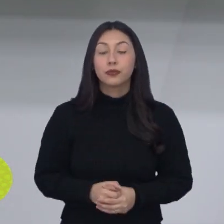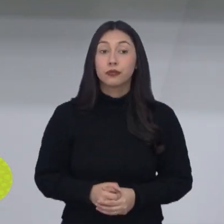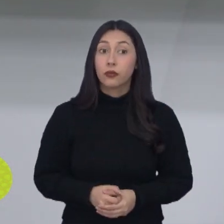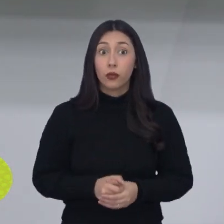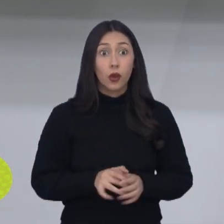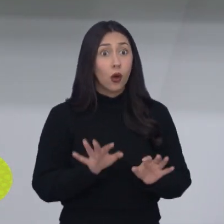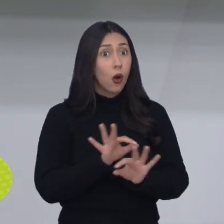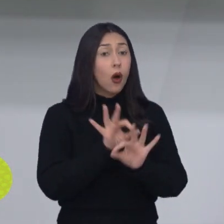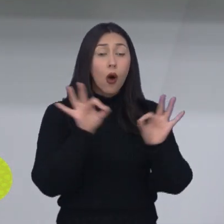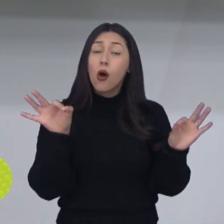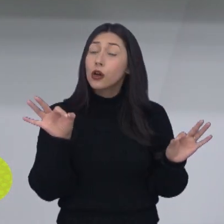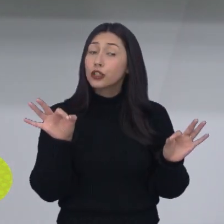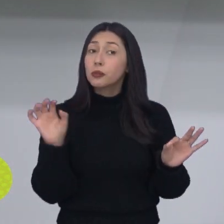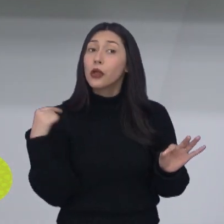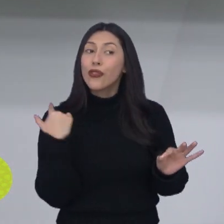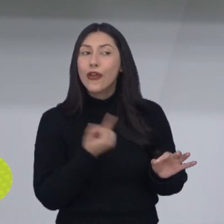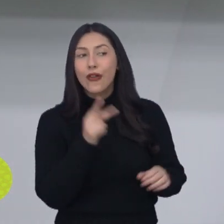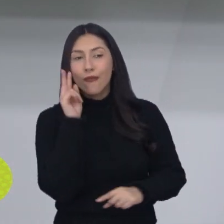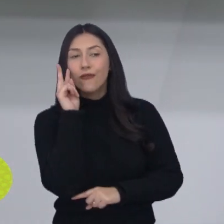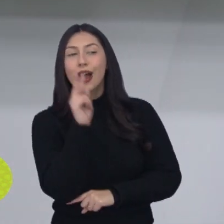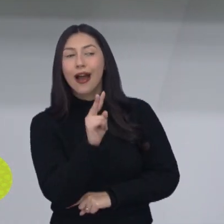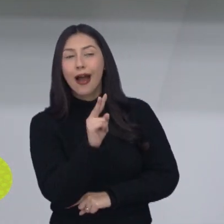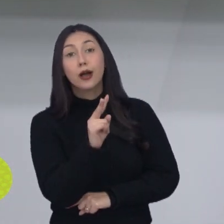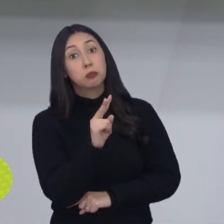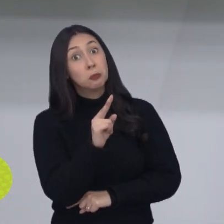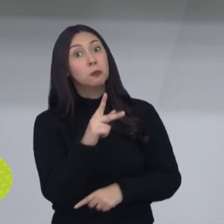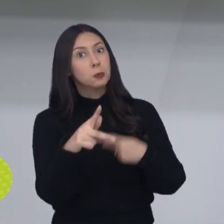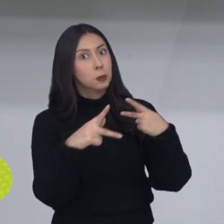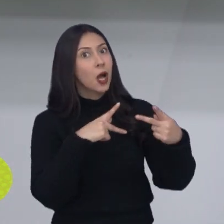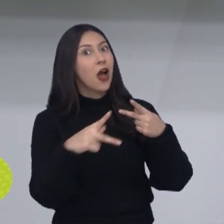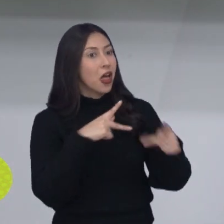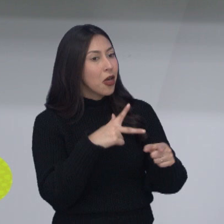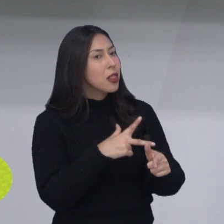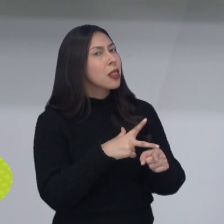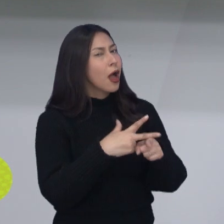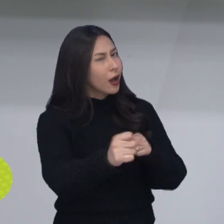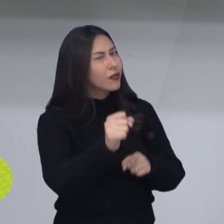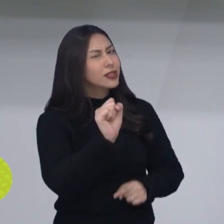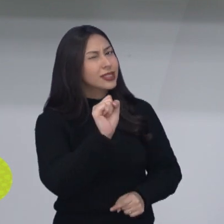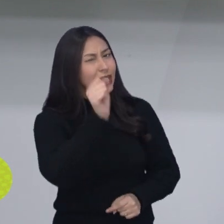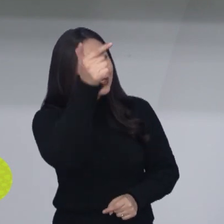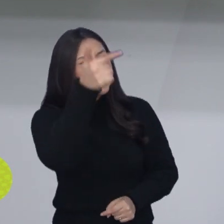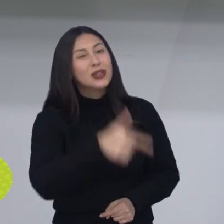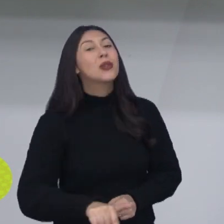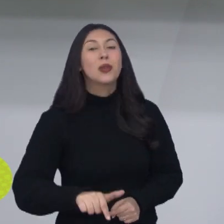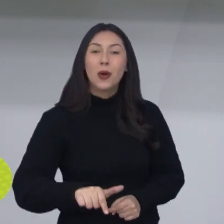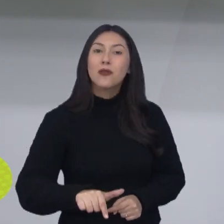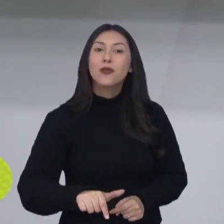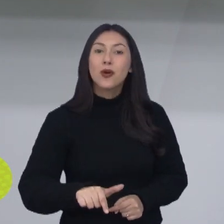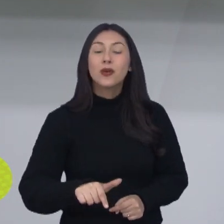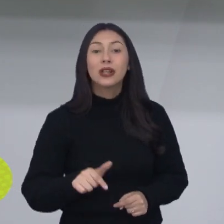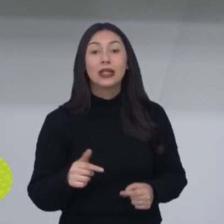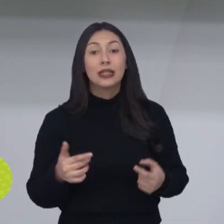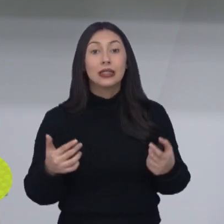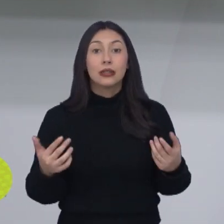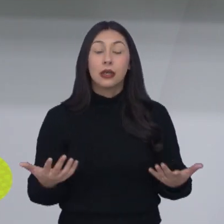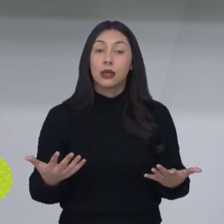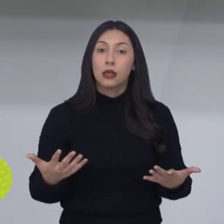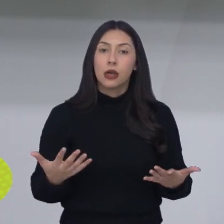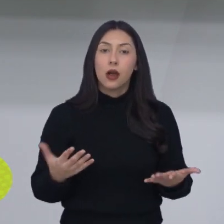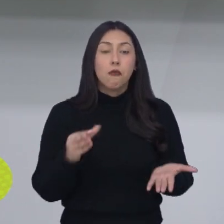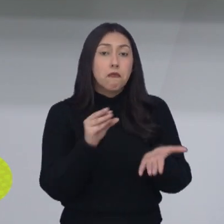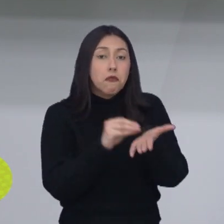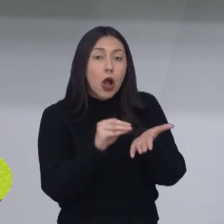demais e ao que tudo indica, deve terminar como campeão dessa edição novamente dos Jogos Regionais. Tem ainda